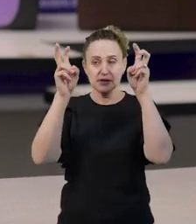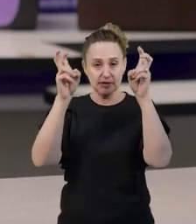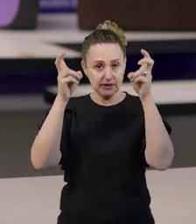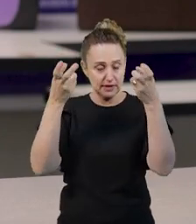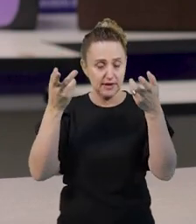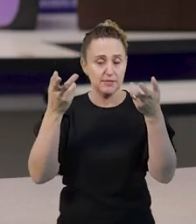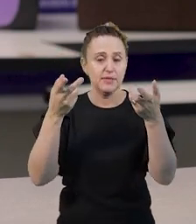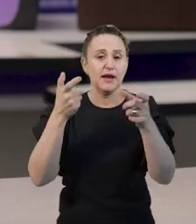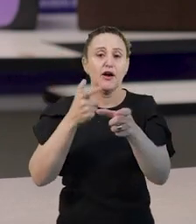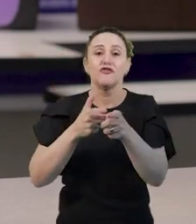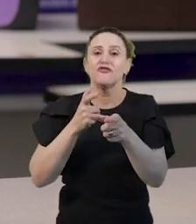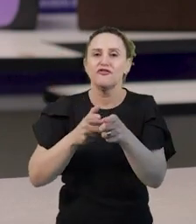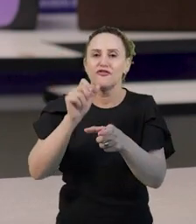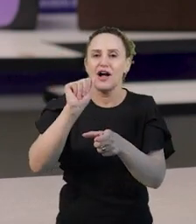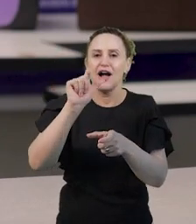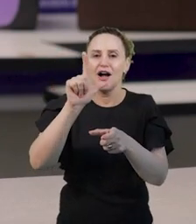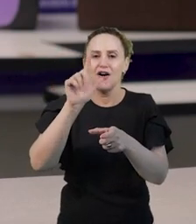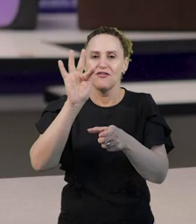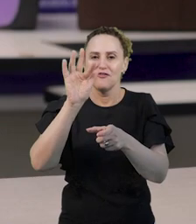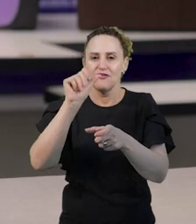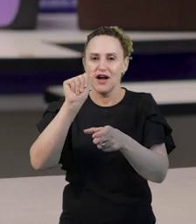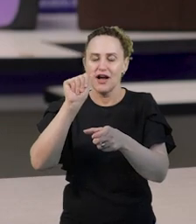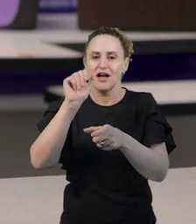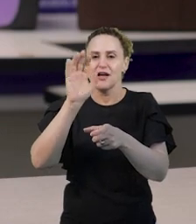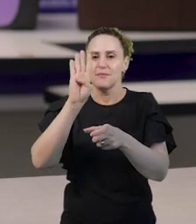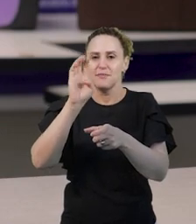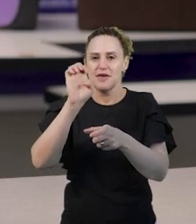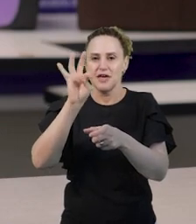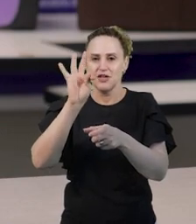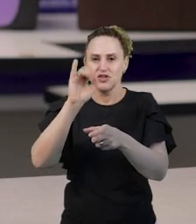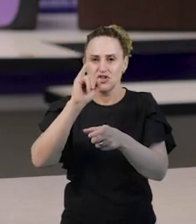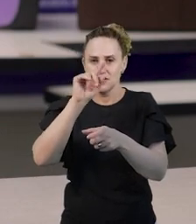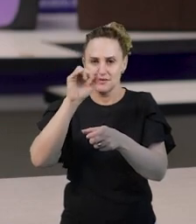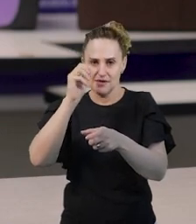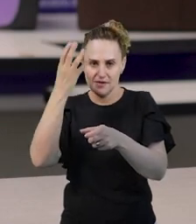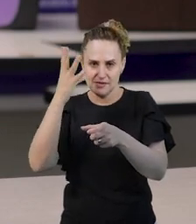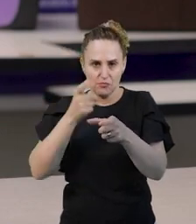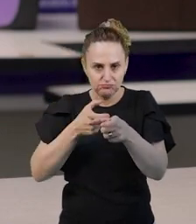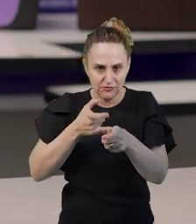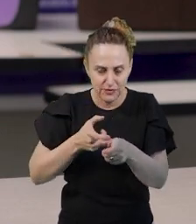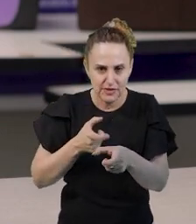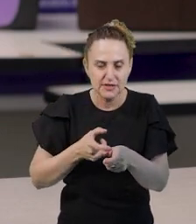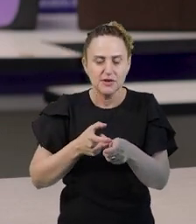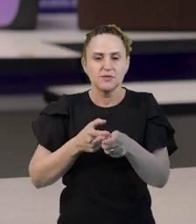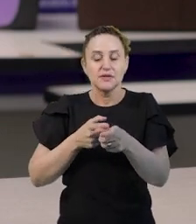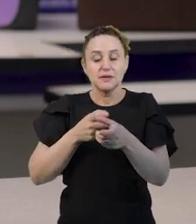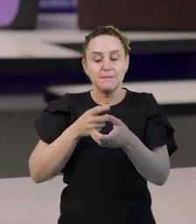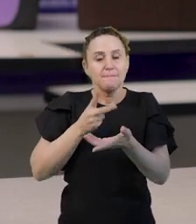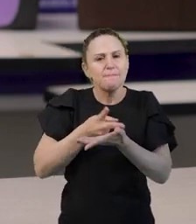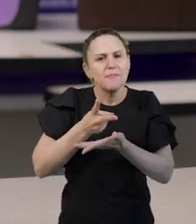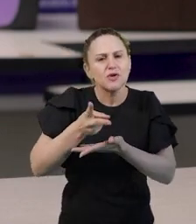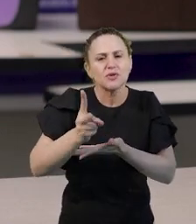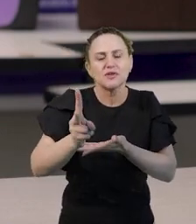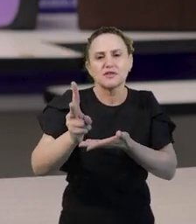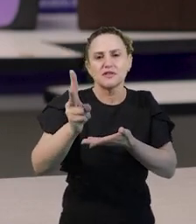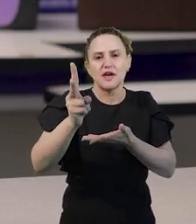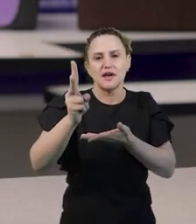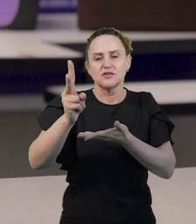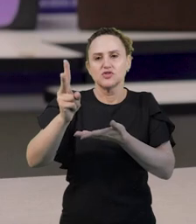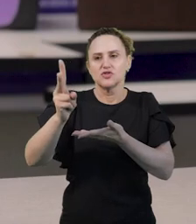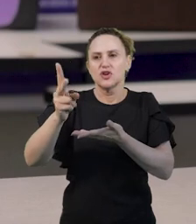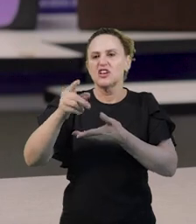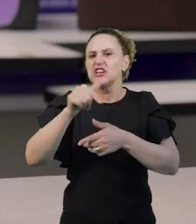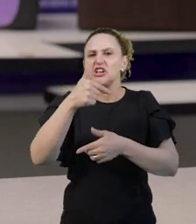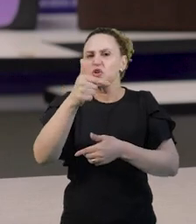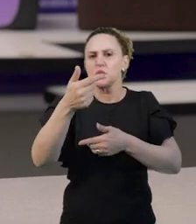alfabetização como um processo contínuo, em construção permanente, que não se inicia em um determinado momento